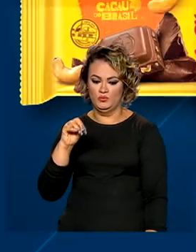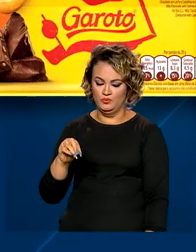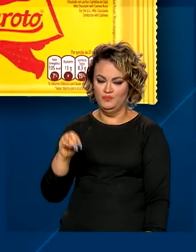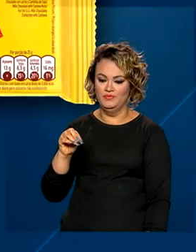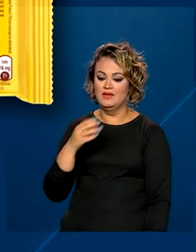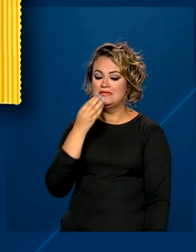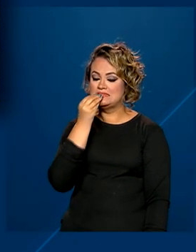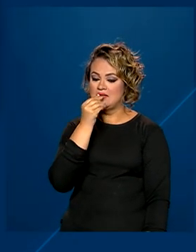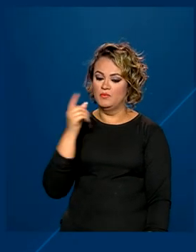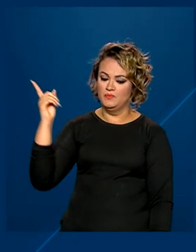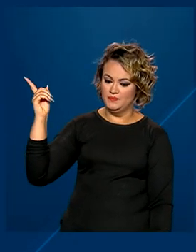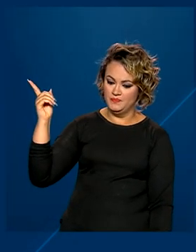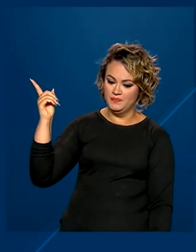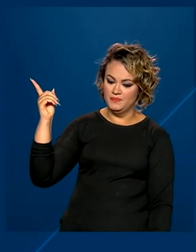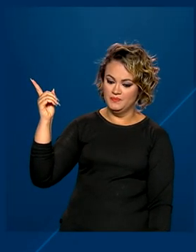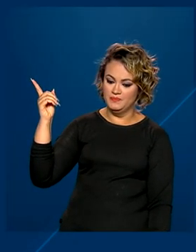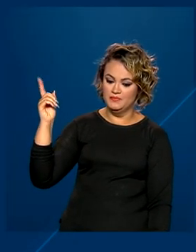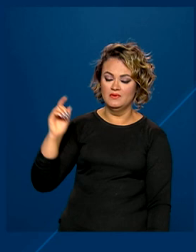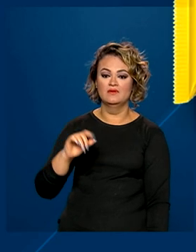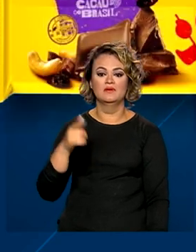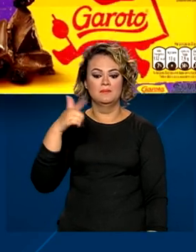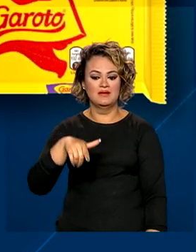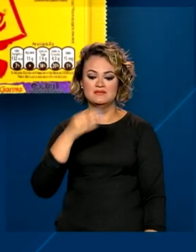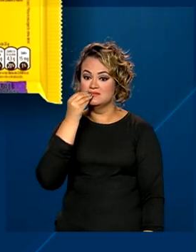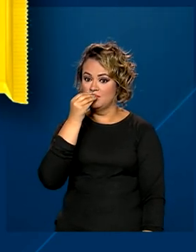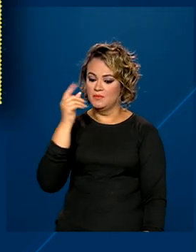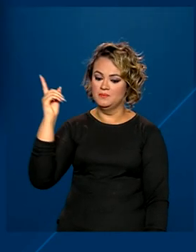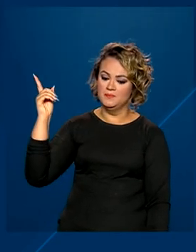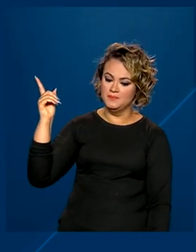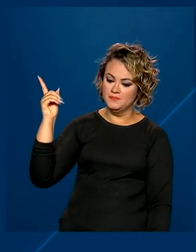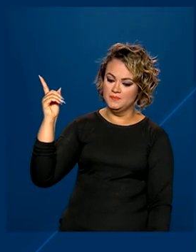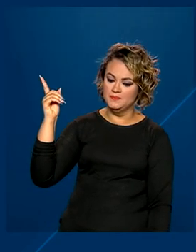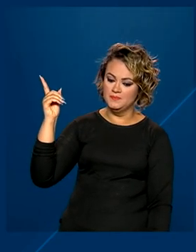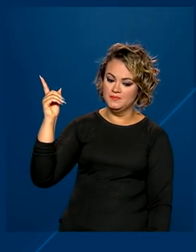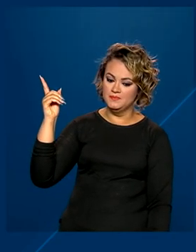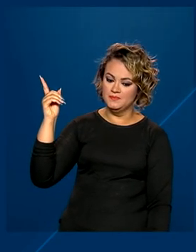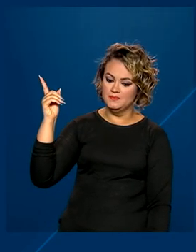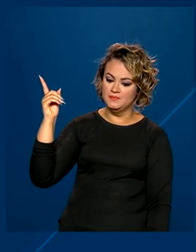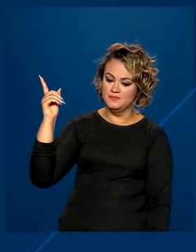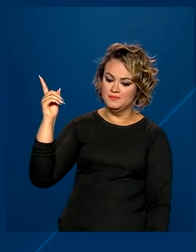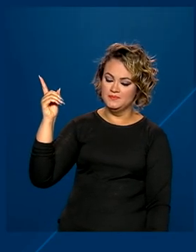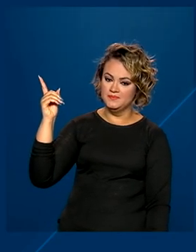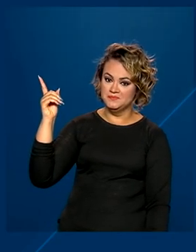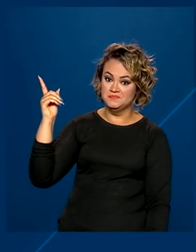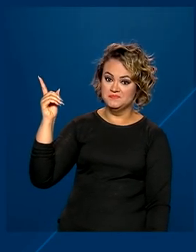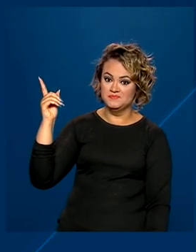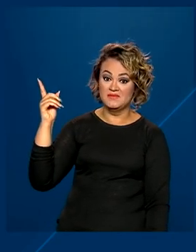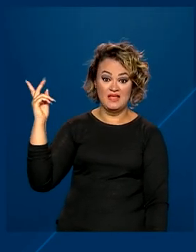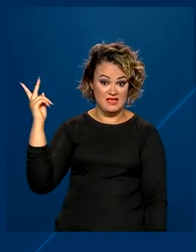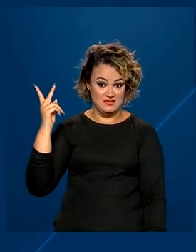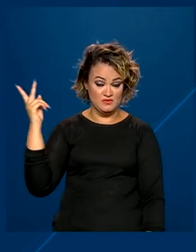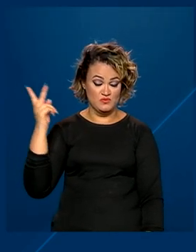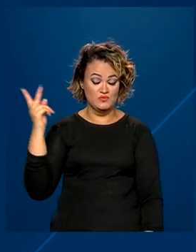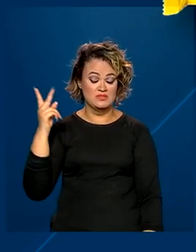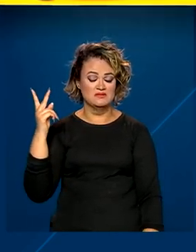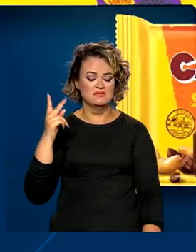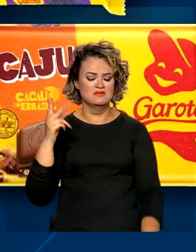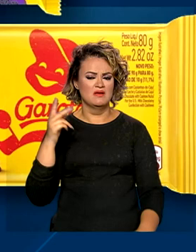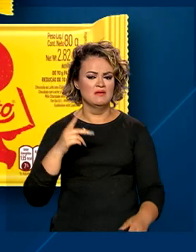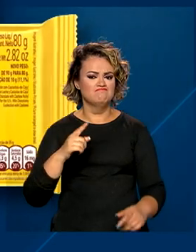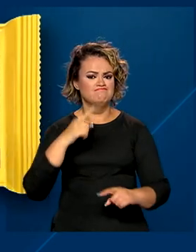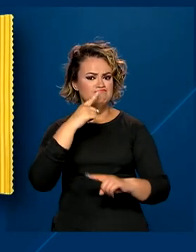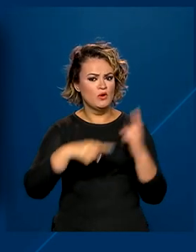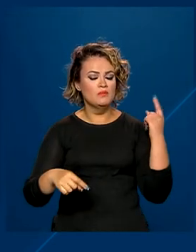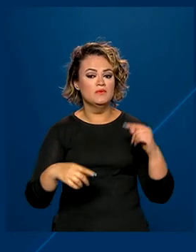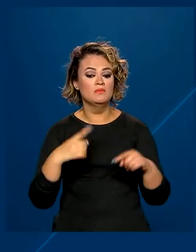ao leite com castanhas de caju e as de castanhas de caju com uvas passas. O motivo da suspensão